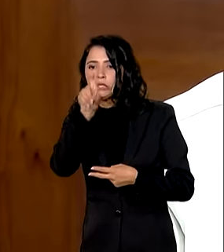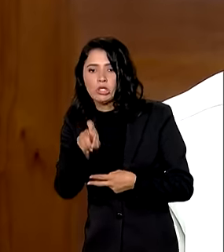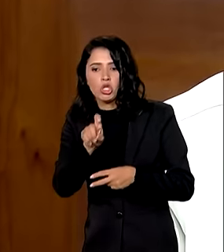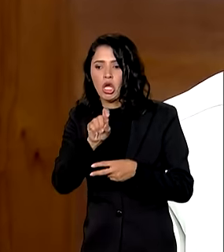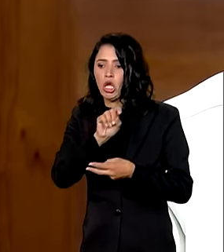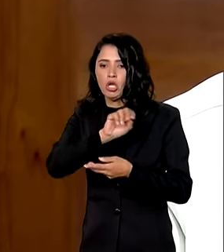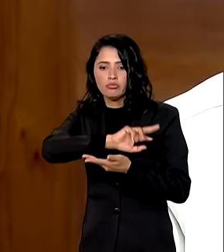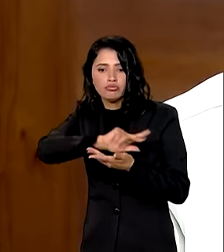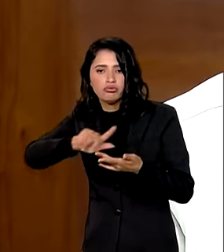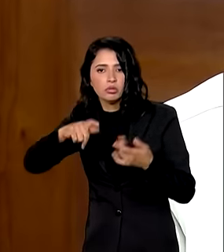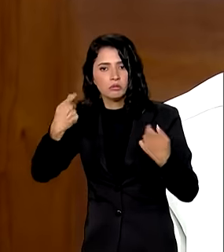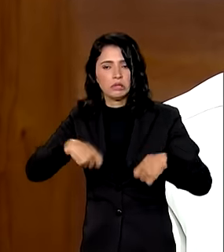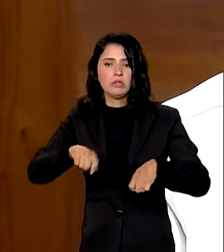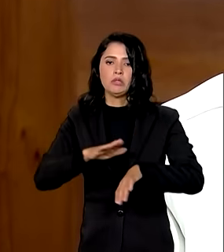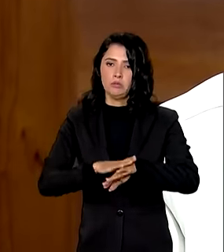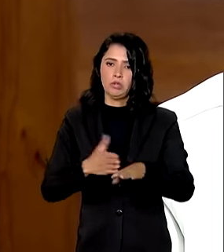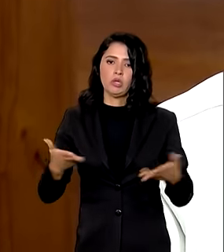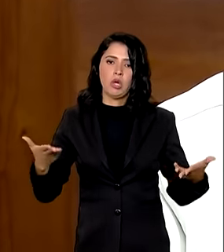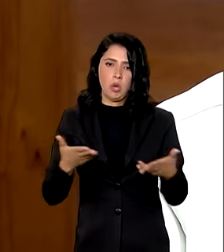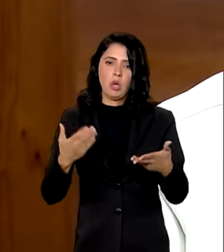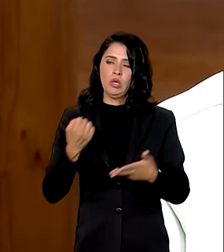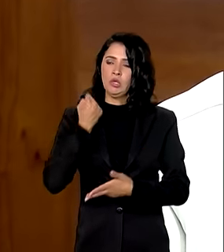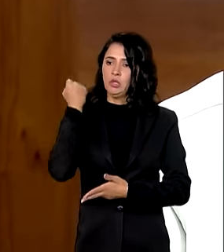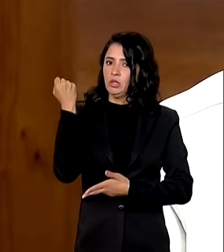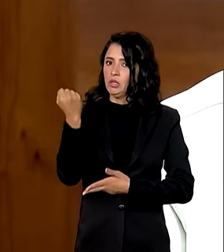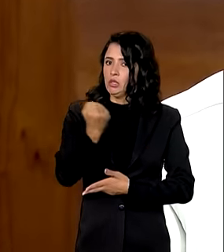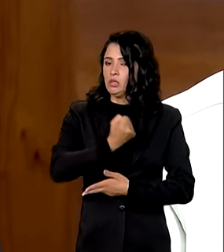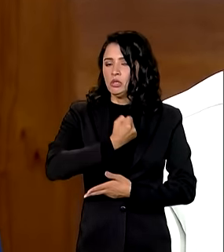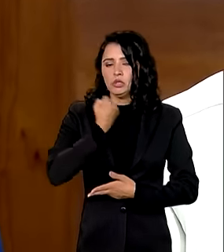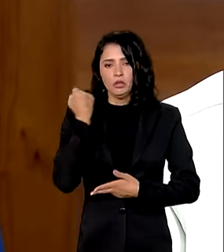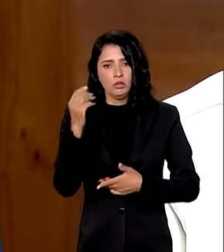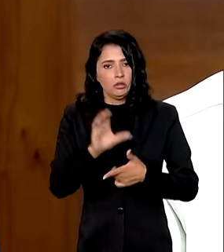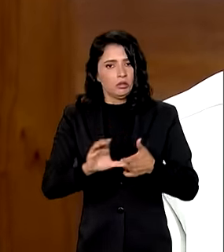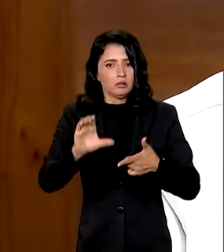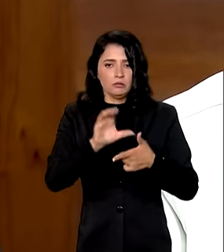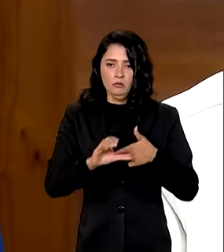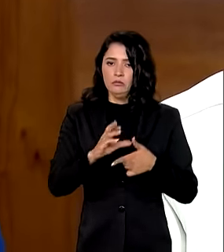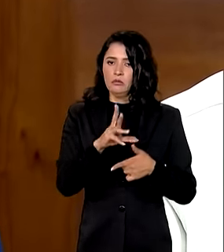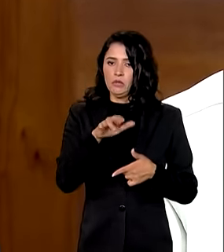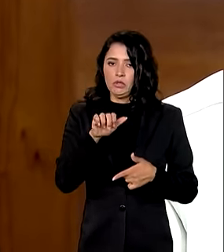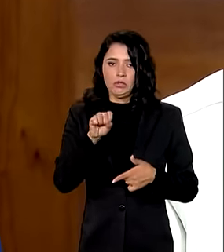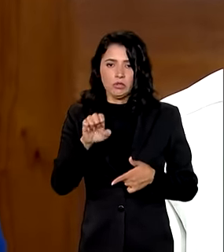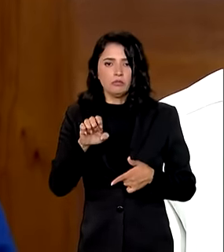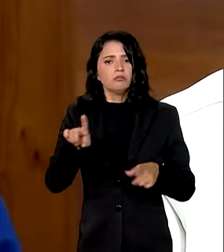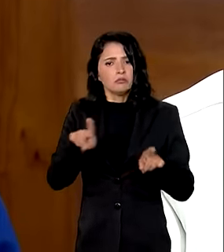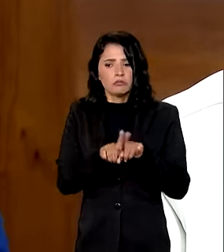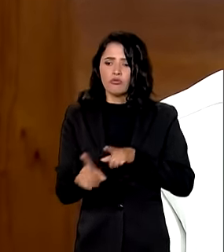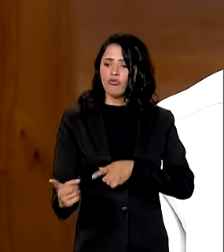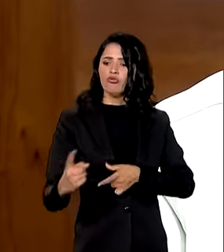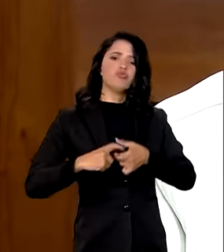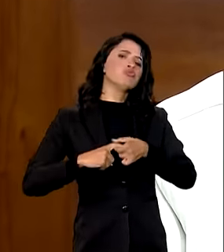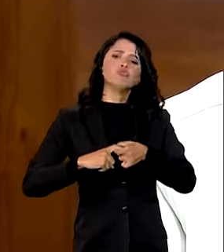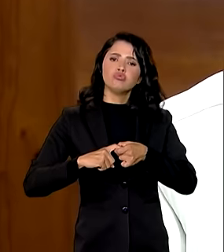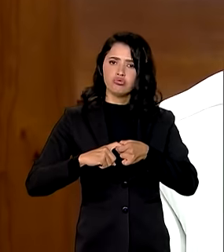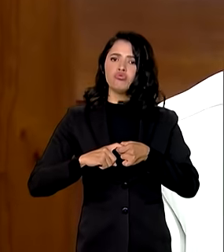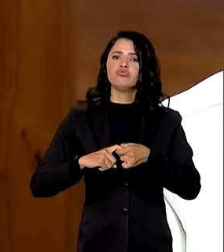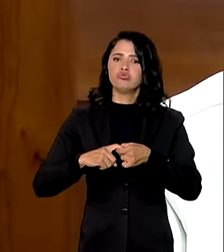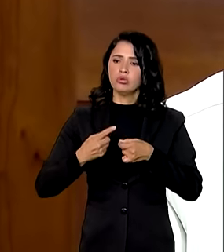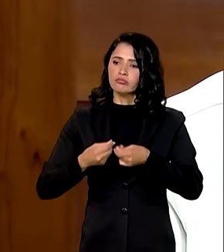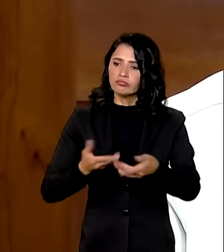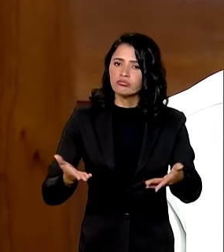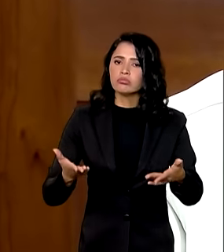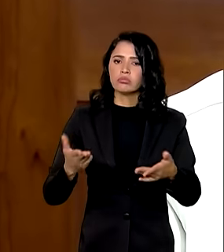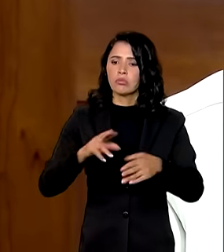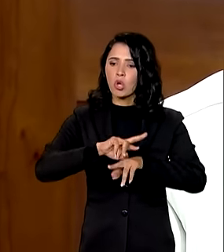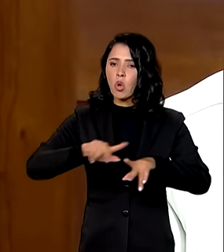tudo que é necessário nesse momento de crise. e também reestabelecimento de abastecimento,